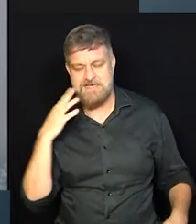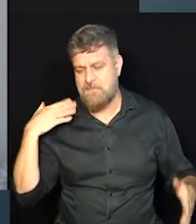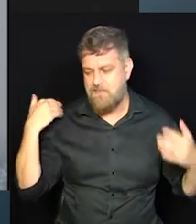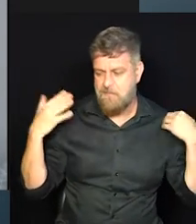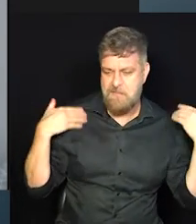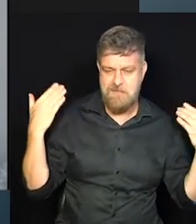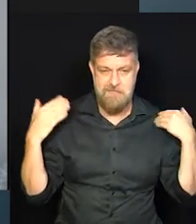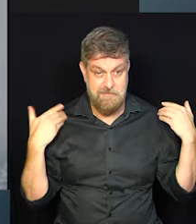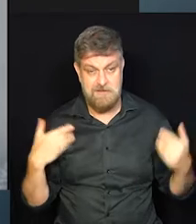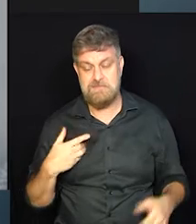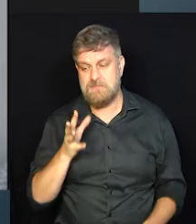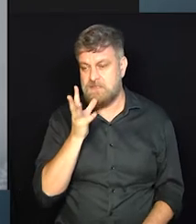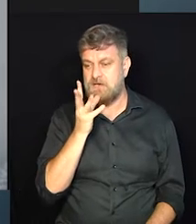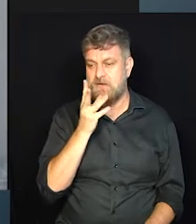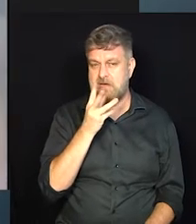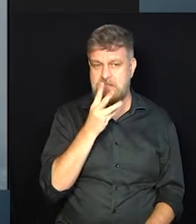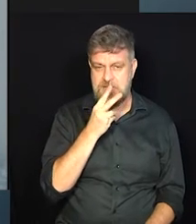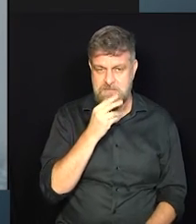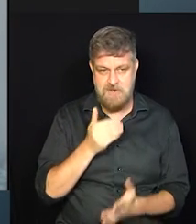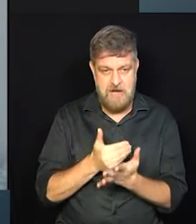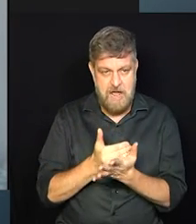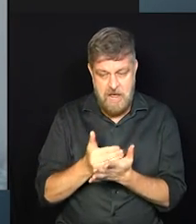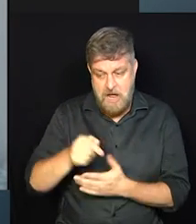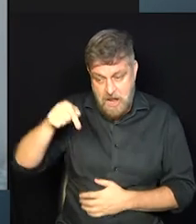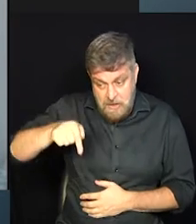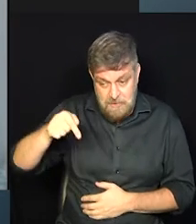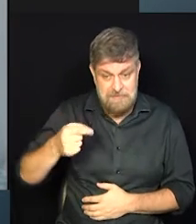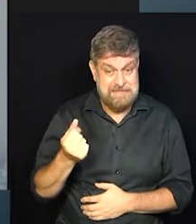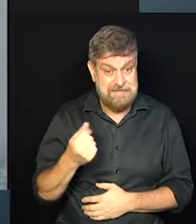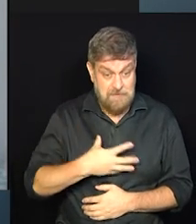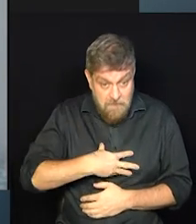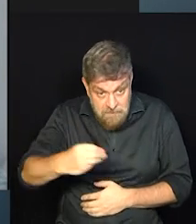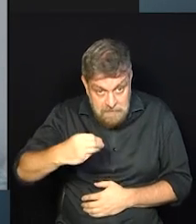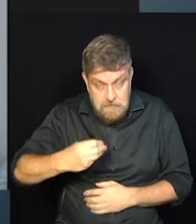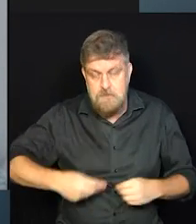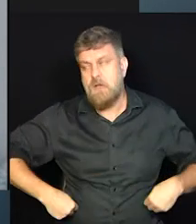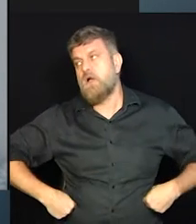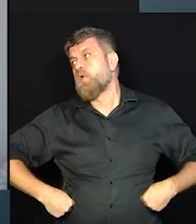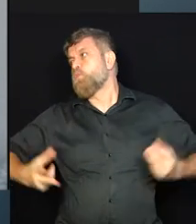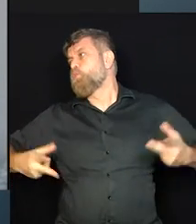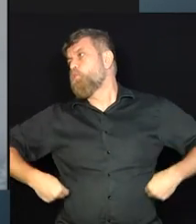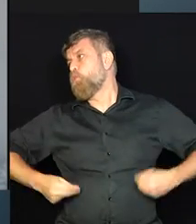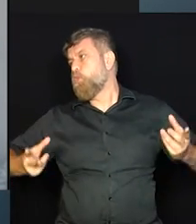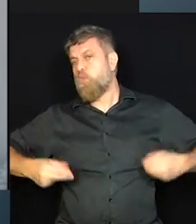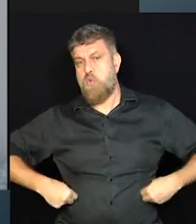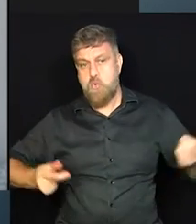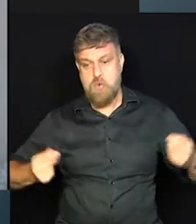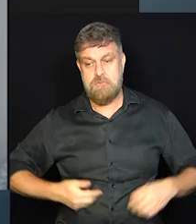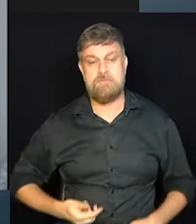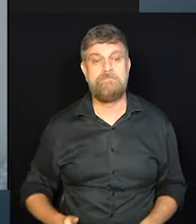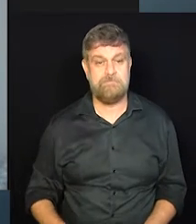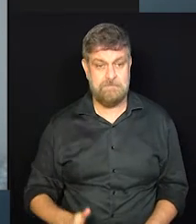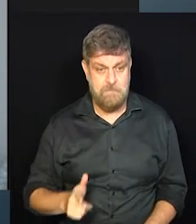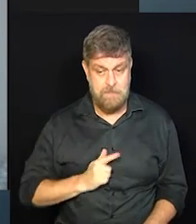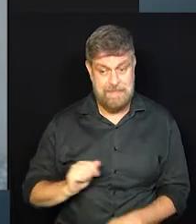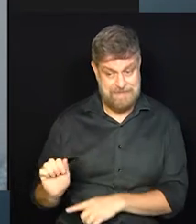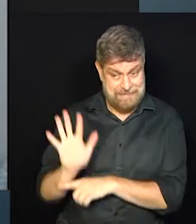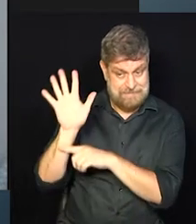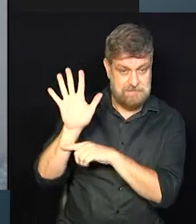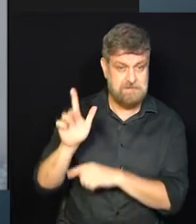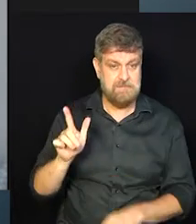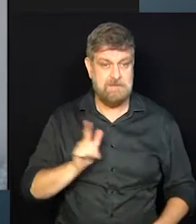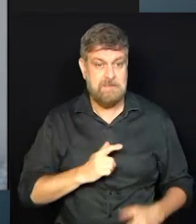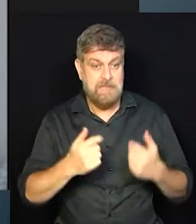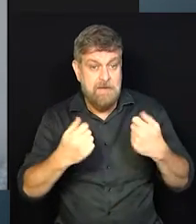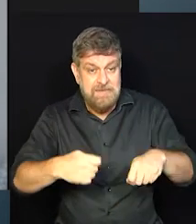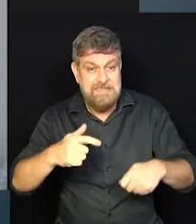restaurante, saídinhas, demora bastante. Porque a criança, no começo dos anos, já gasta bastante, né? Então, além da criança, você